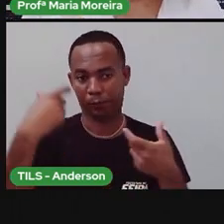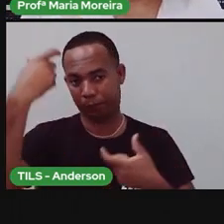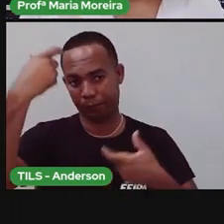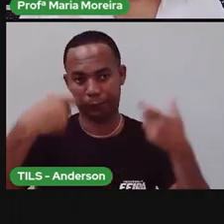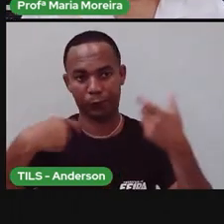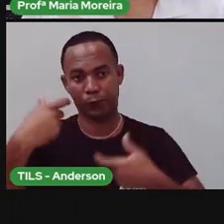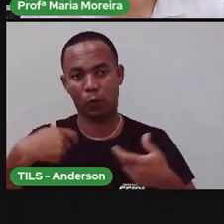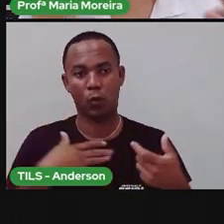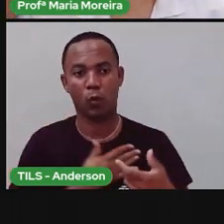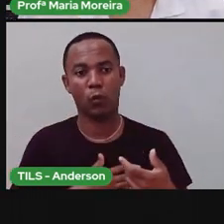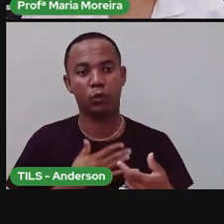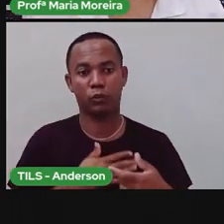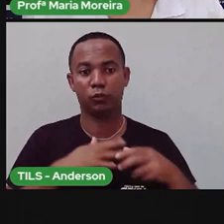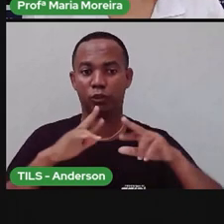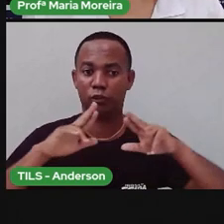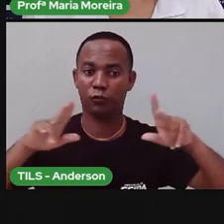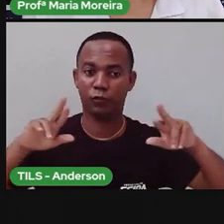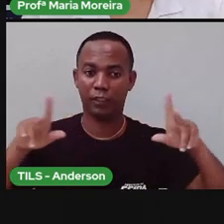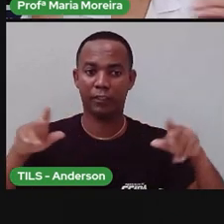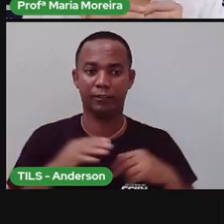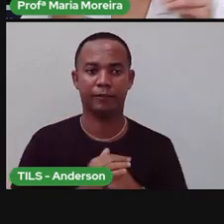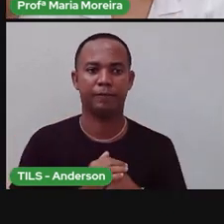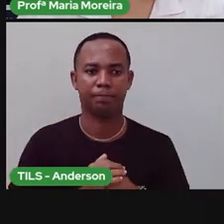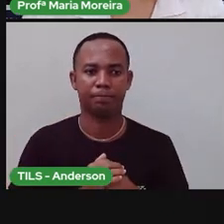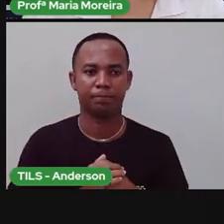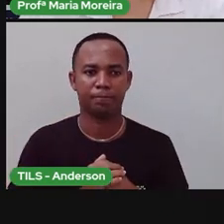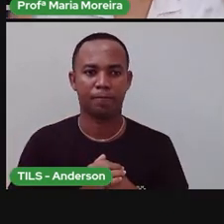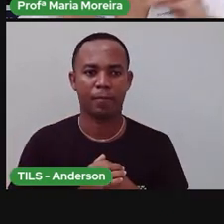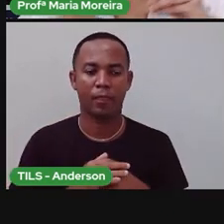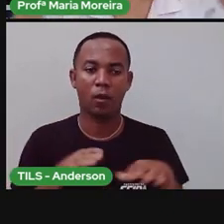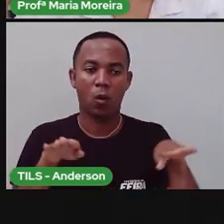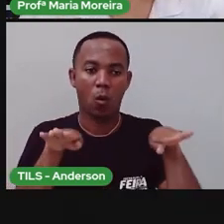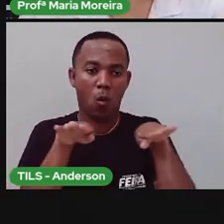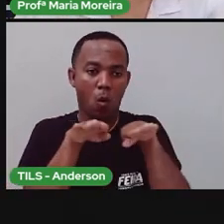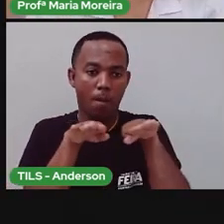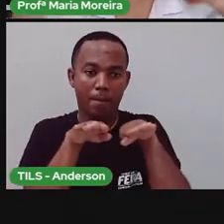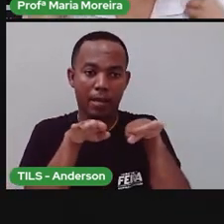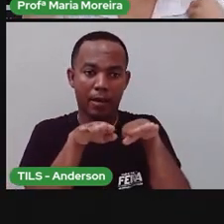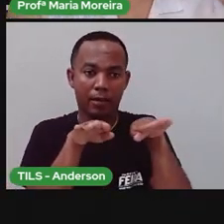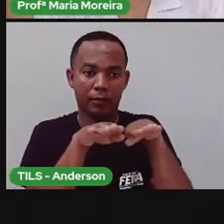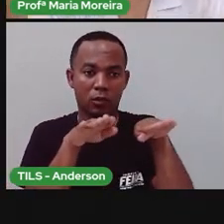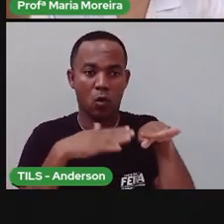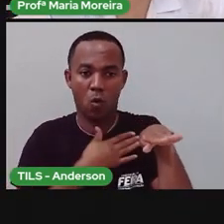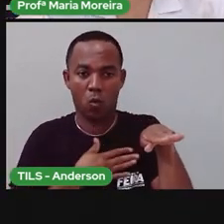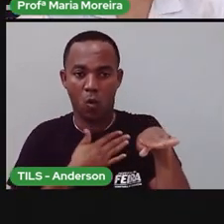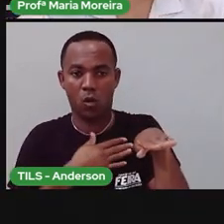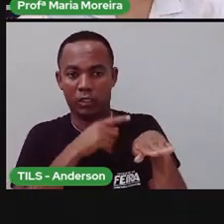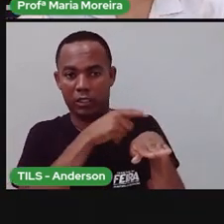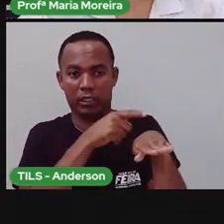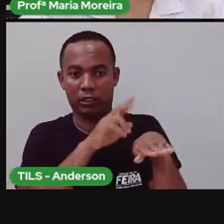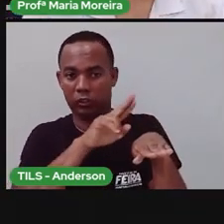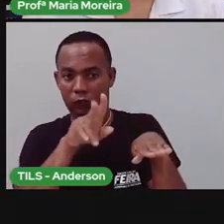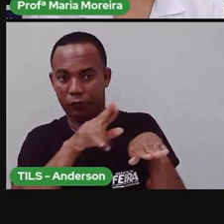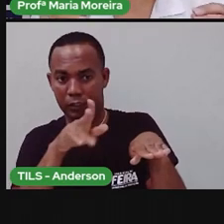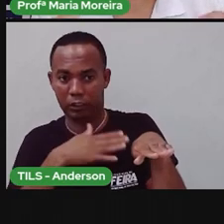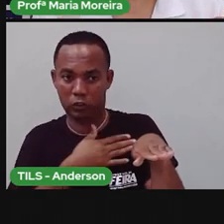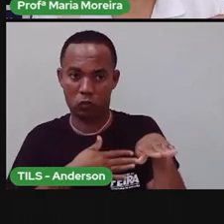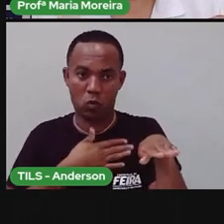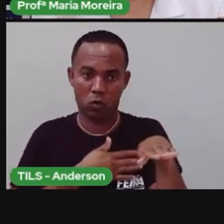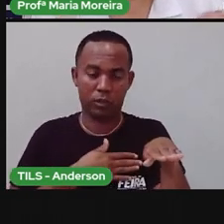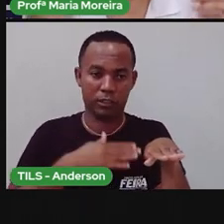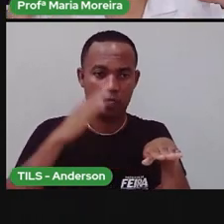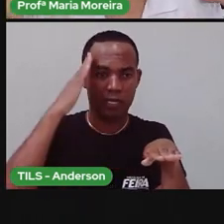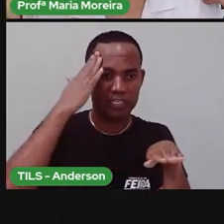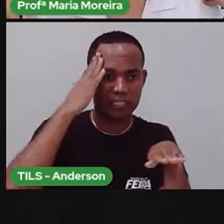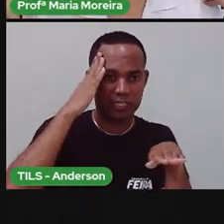coisas. Então, a identidade, se vocês repararem, o tempo inteiro eu comparei, me comparei com Anderson e fui dizendo, olha, eu gosto de uma coisa, gosto de Anderson e de outra. Pra vocês